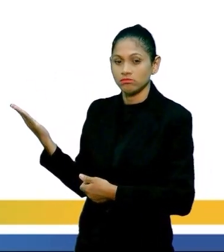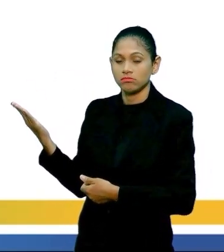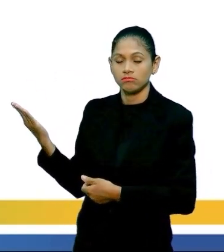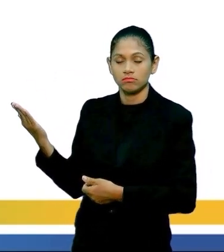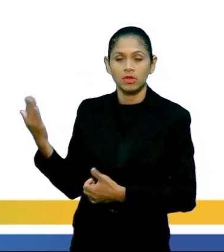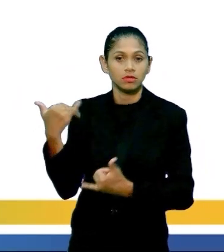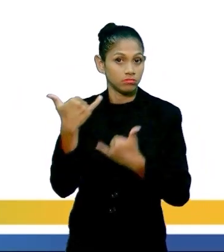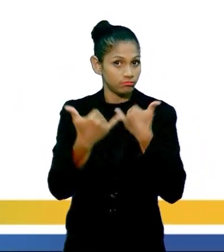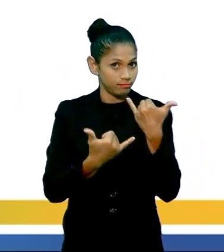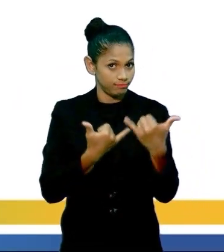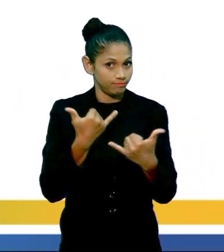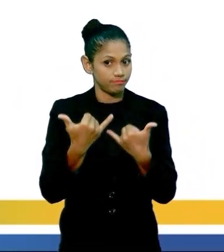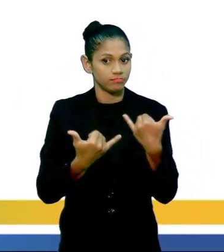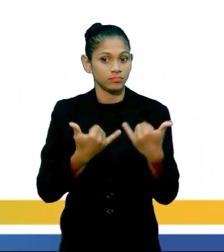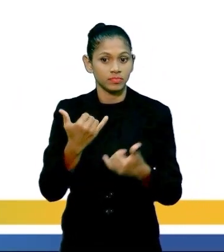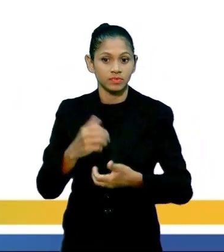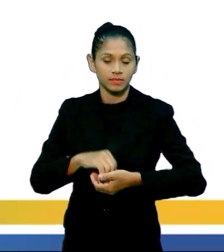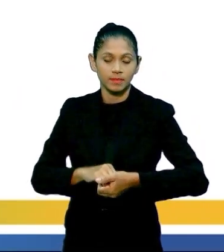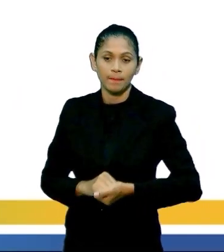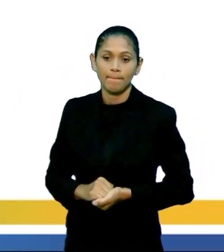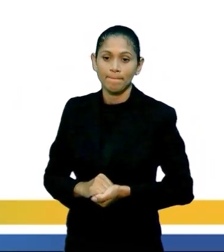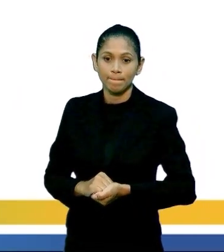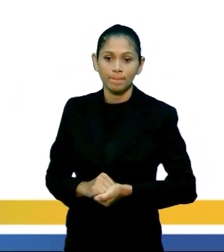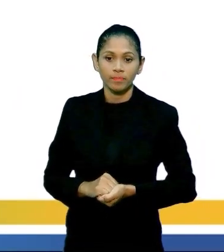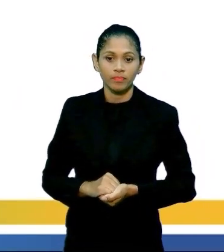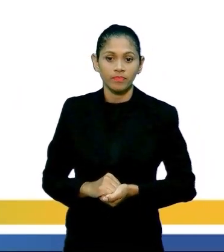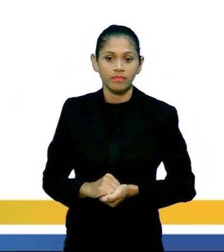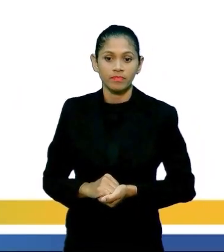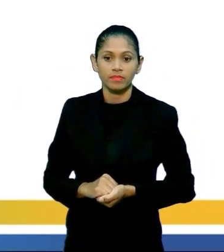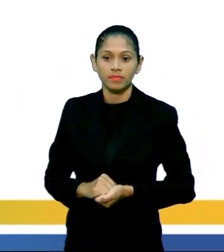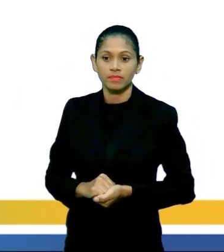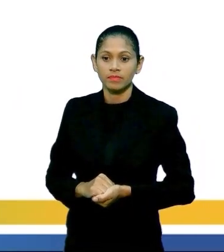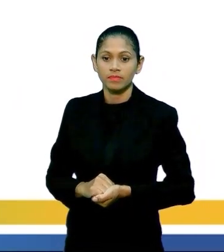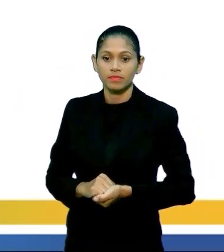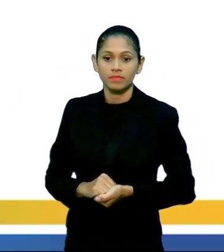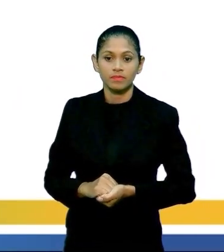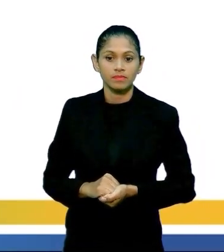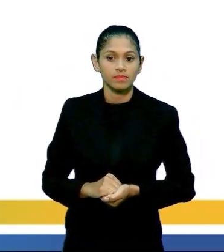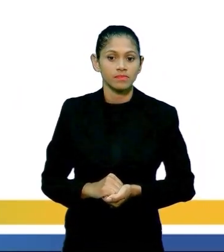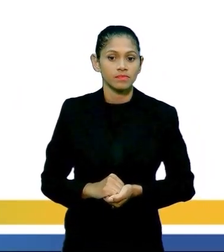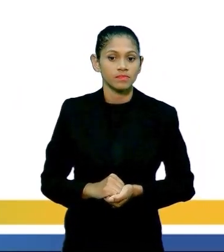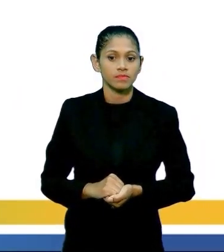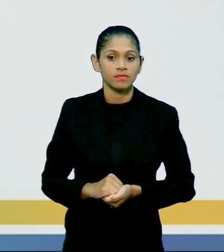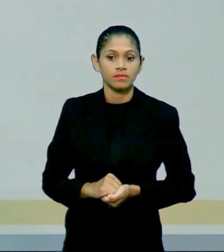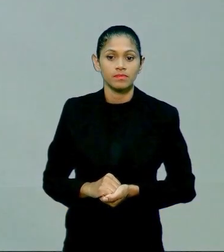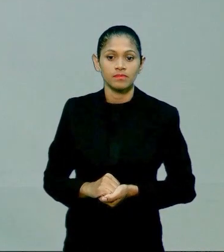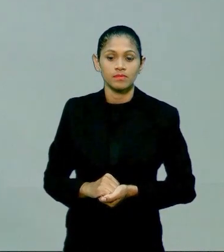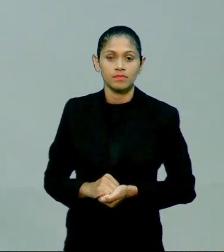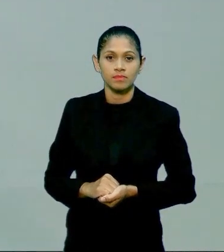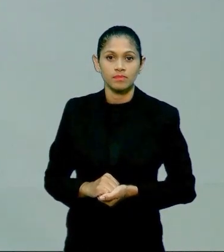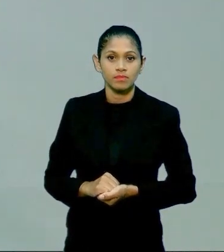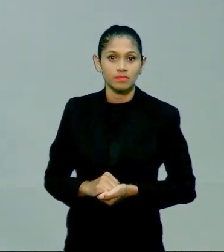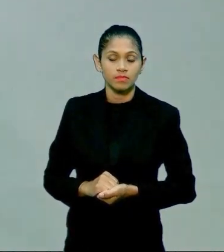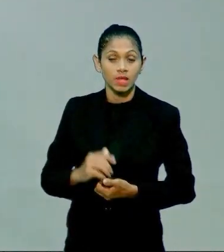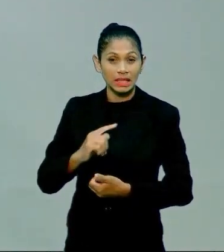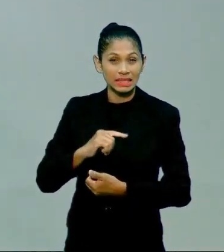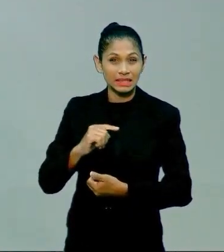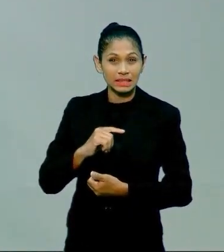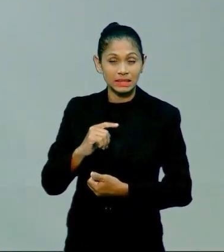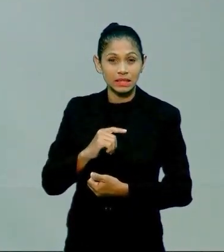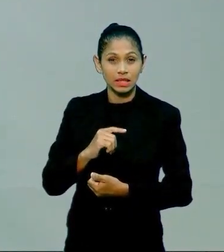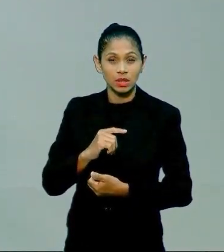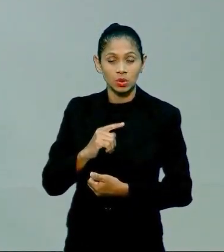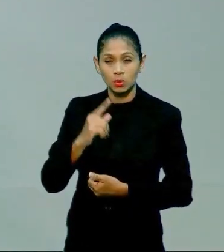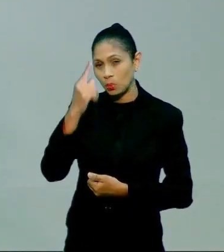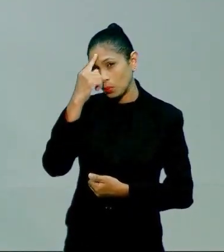indígena? Sim, inicialmente temos esse direcionamento assim como a peteca e ali a gente tem uma simulação de luta. Não tenho a